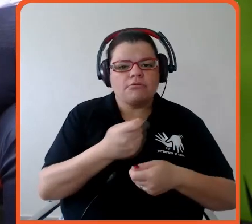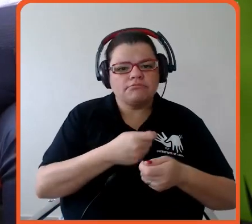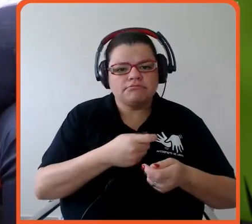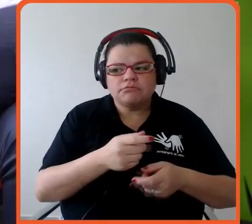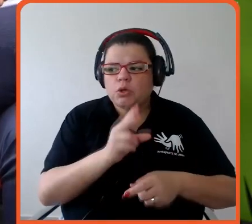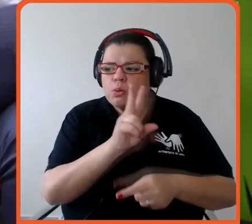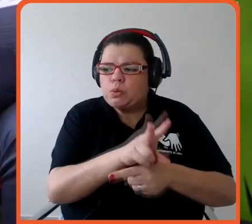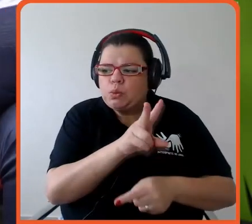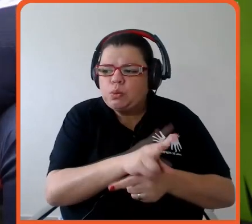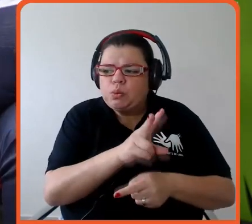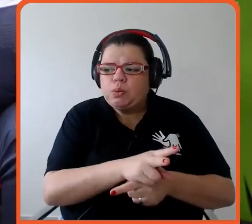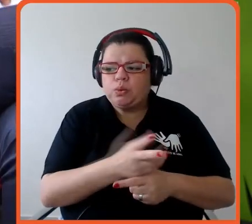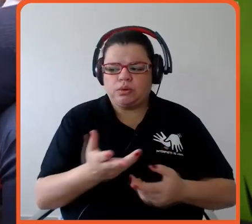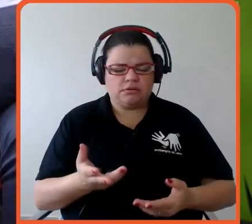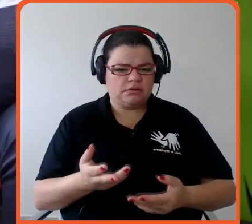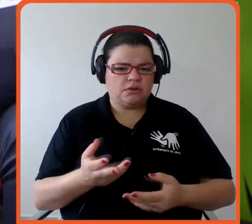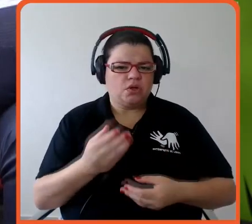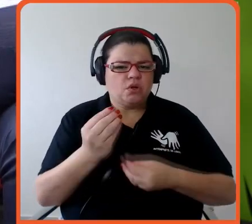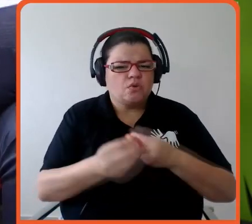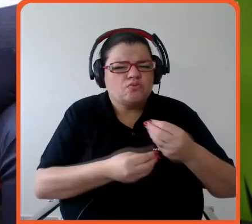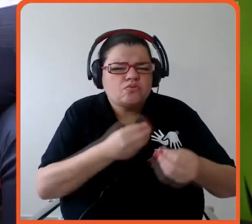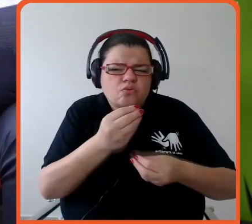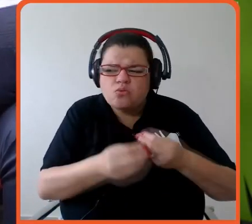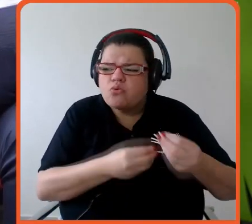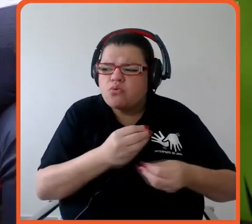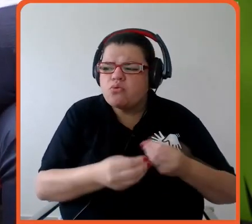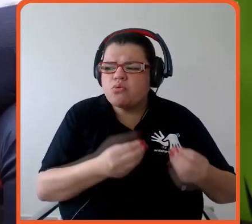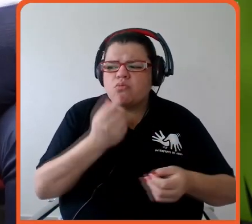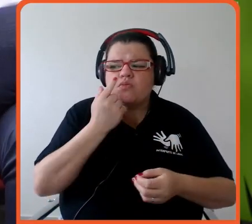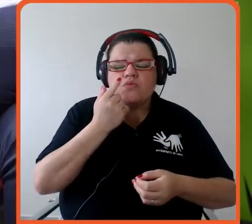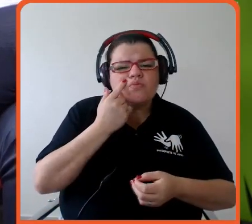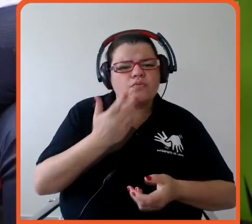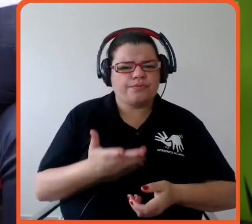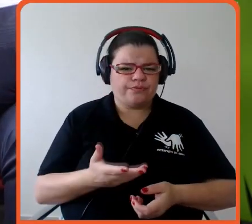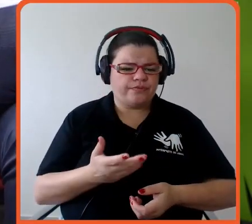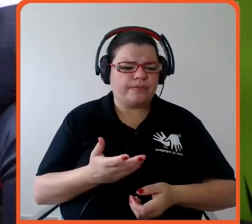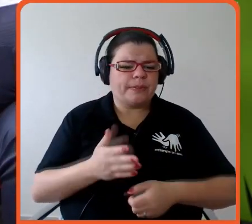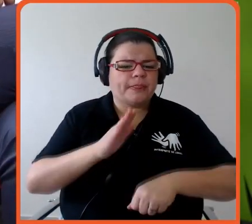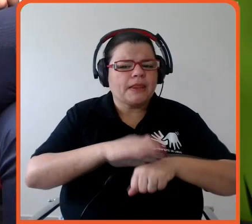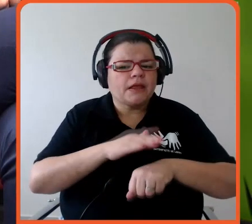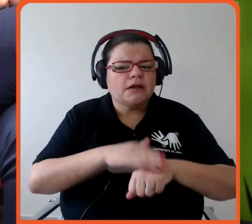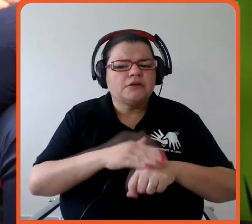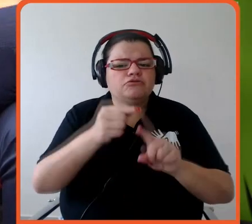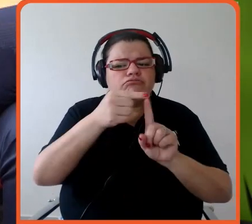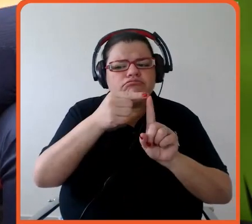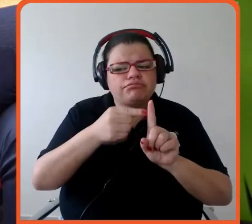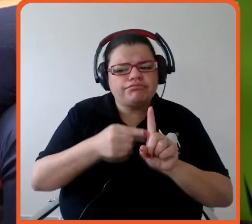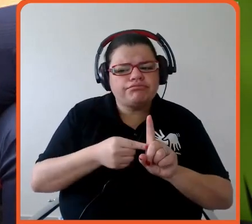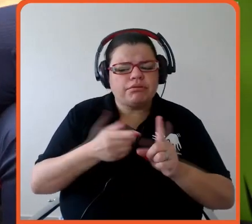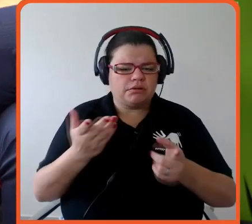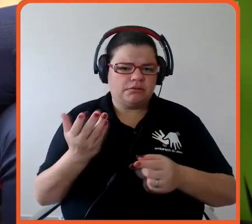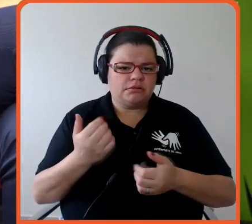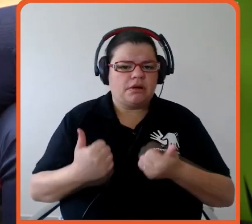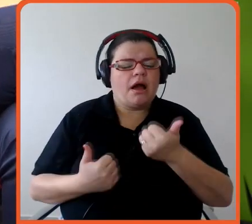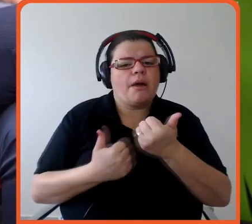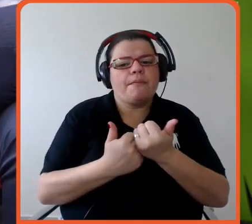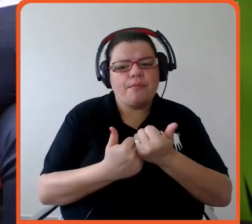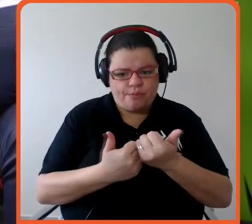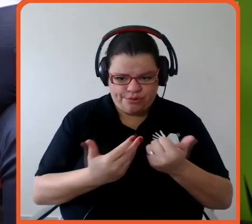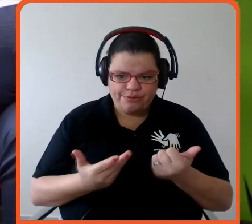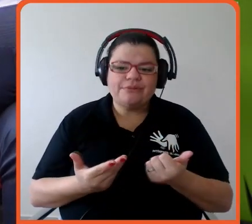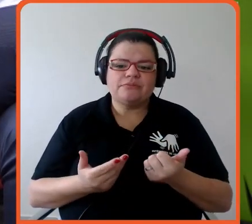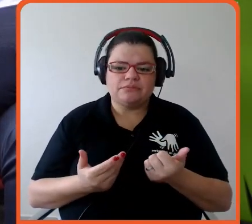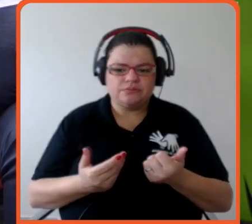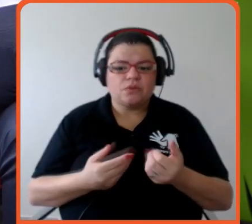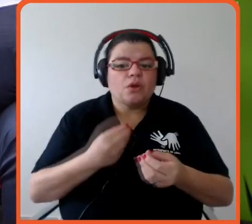chamar os seus vizinhos locais para entender qual que o contexto, que tipo de apoio do que aquela empresa pode apoiar